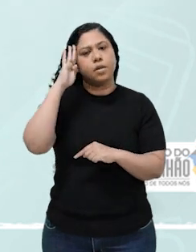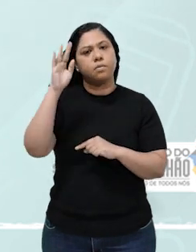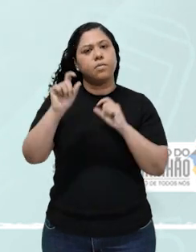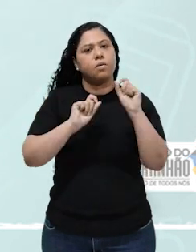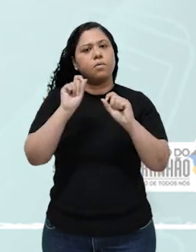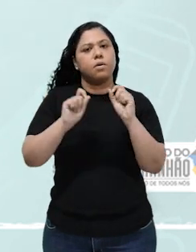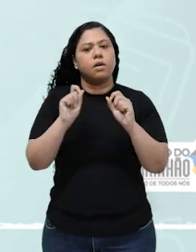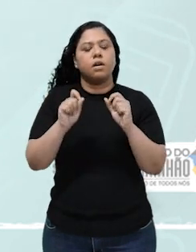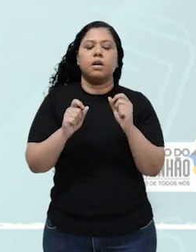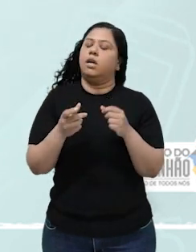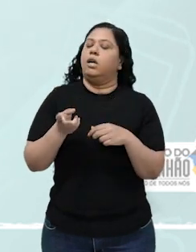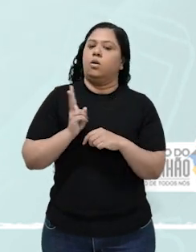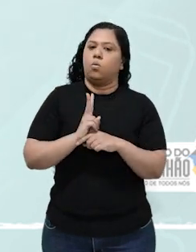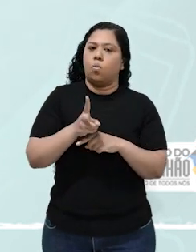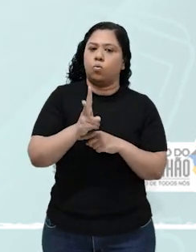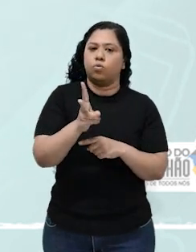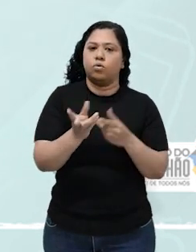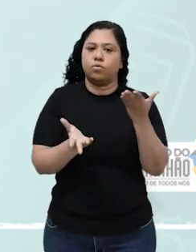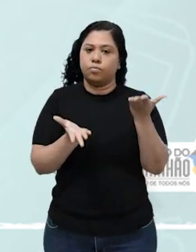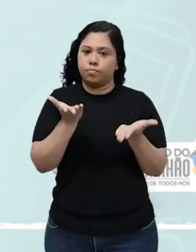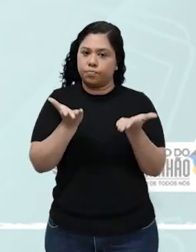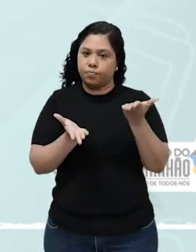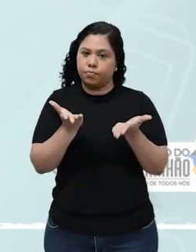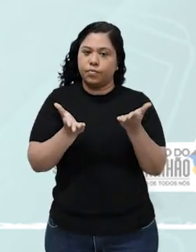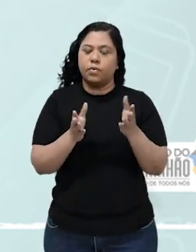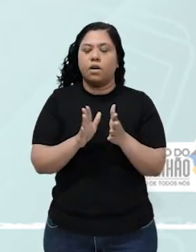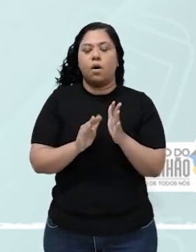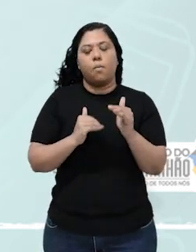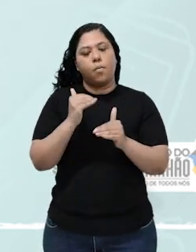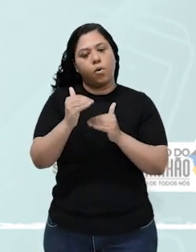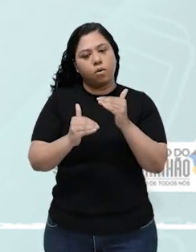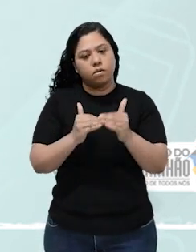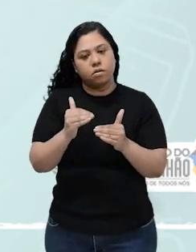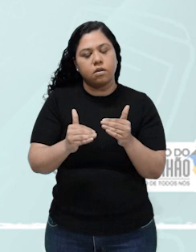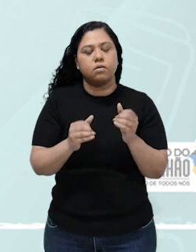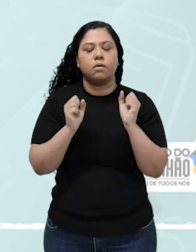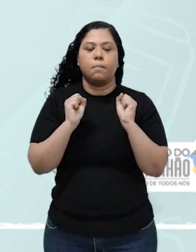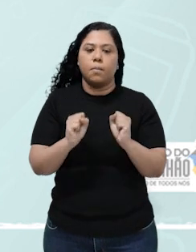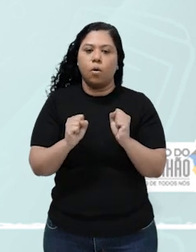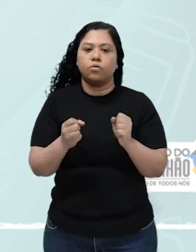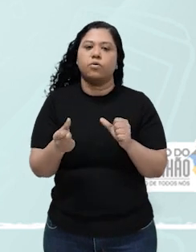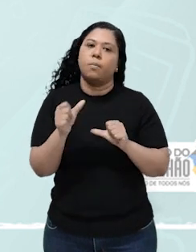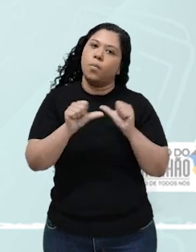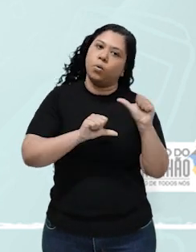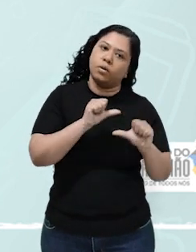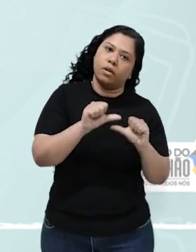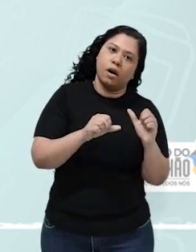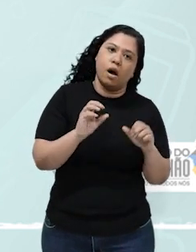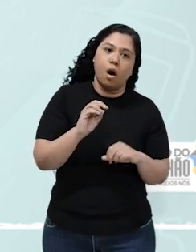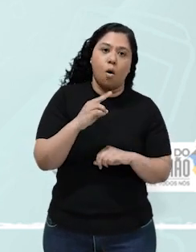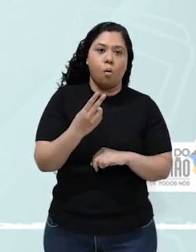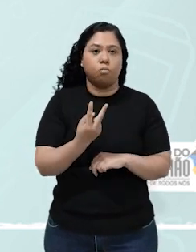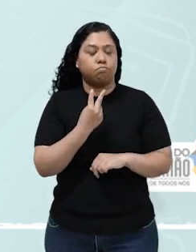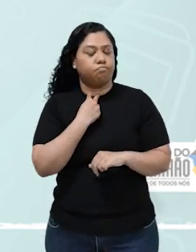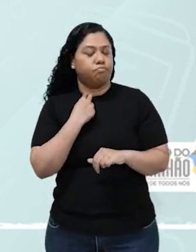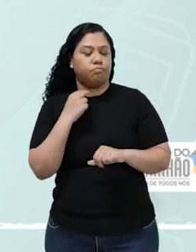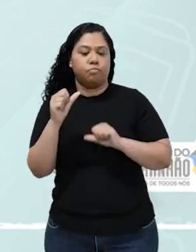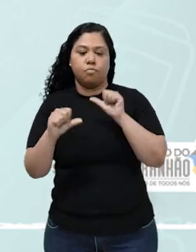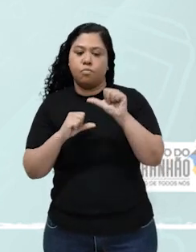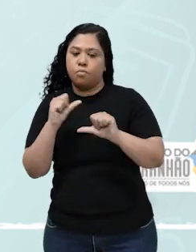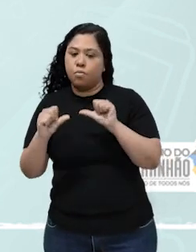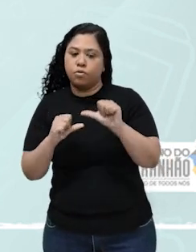Na nossa aula nós vamos abordar o que é um processo reversível, processo irreversível. Vamos falar das